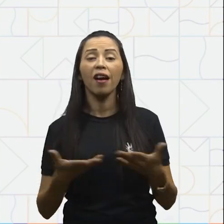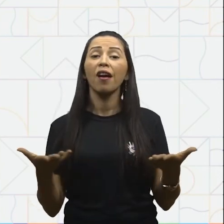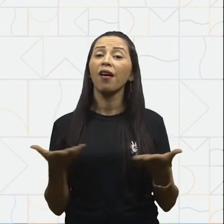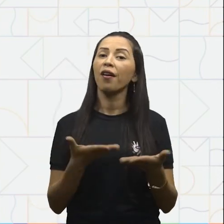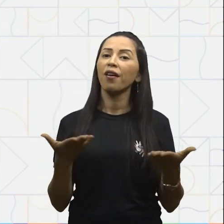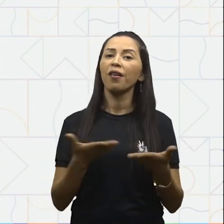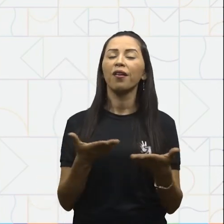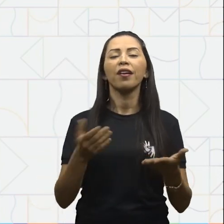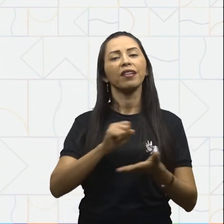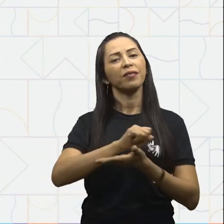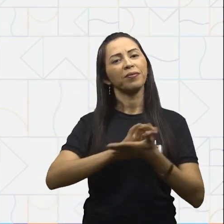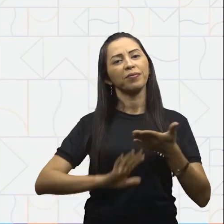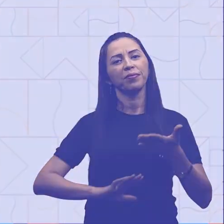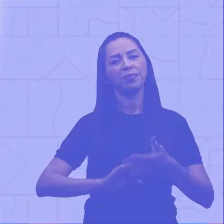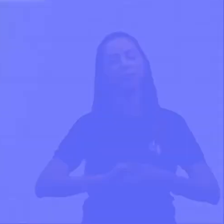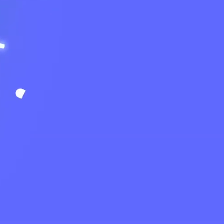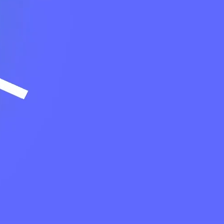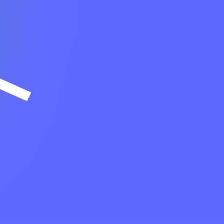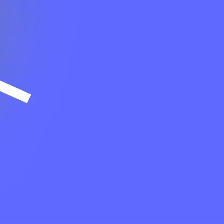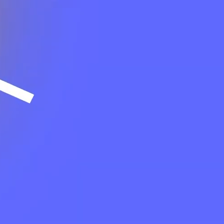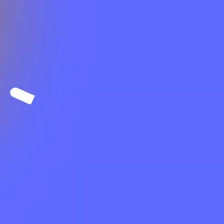para a nossa hora da atividade.